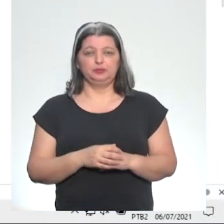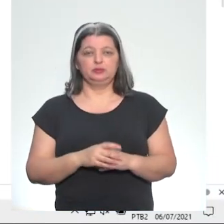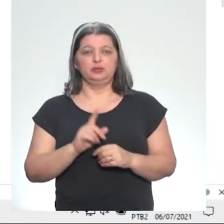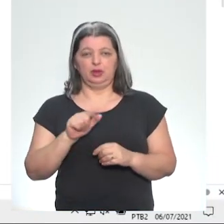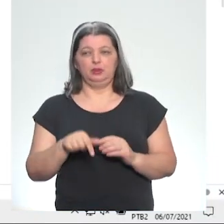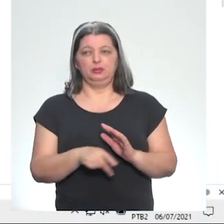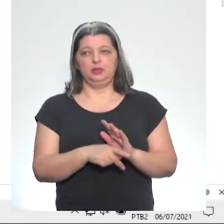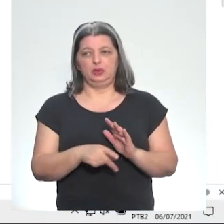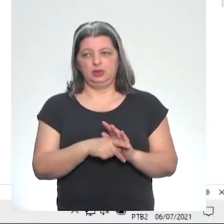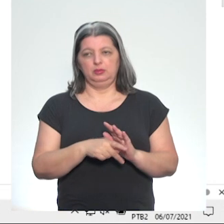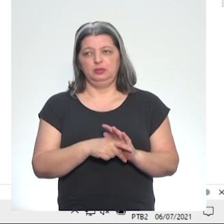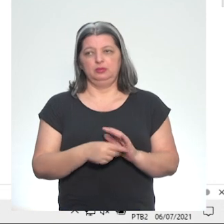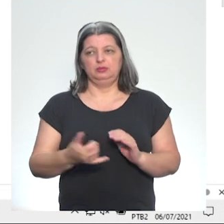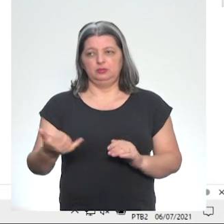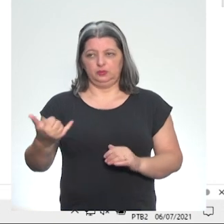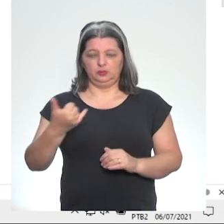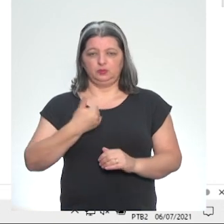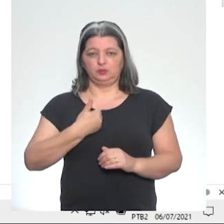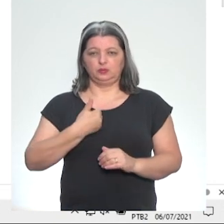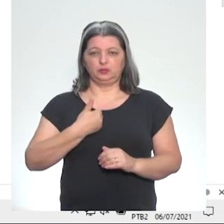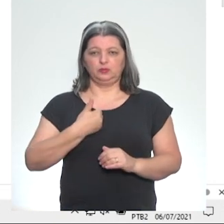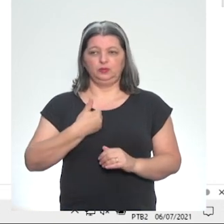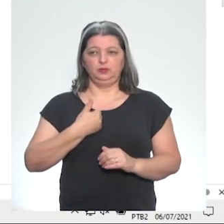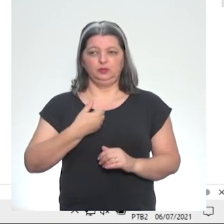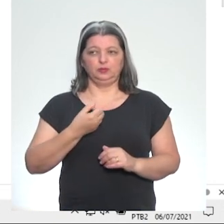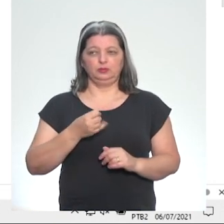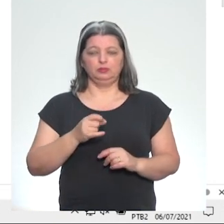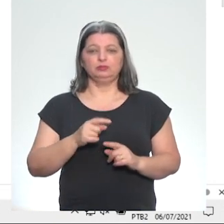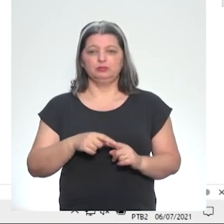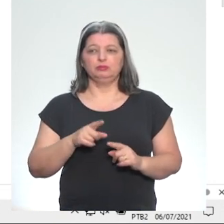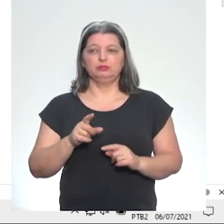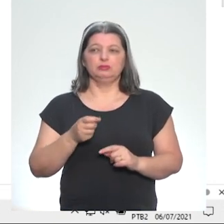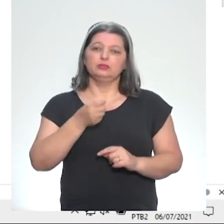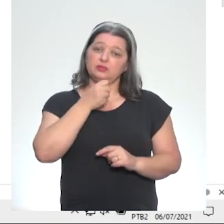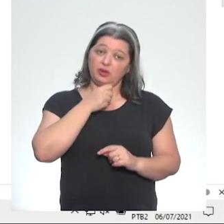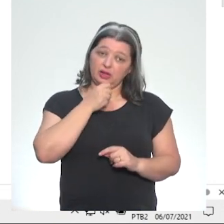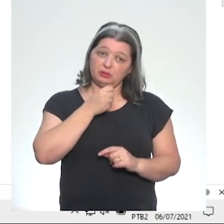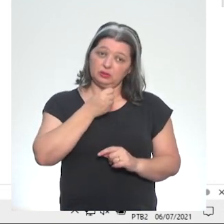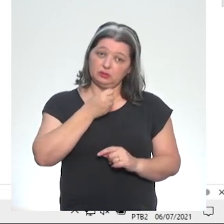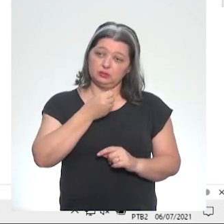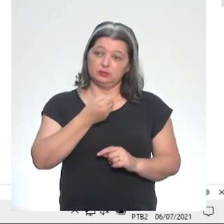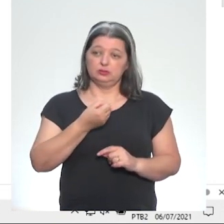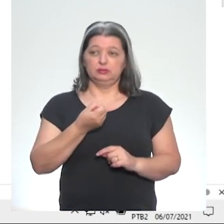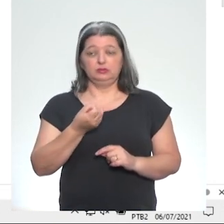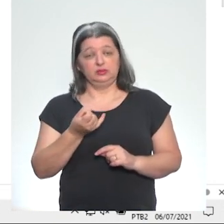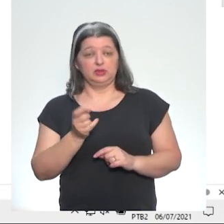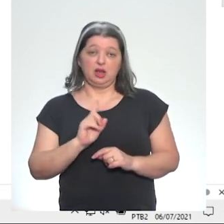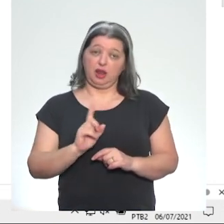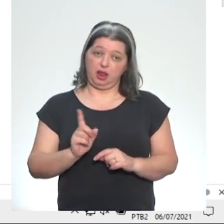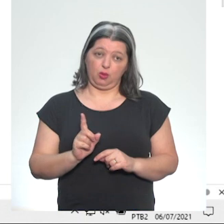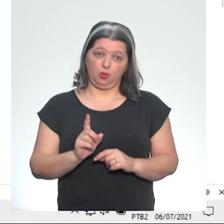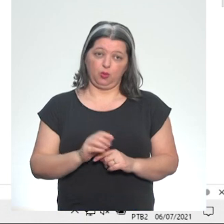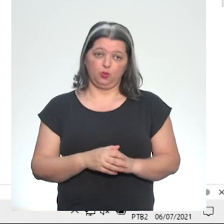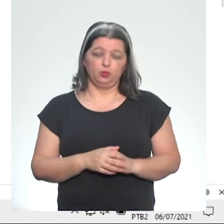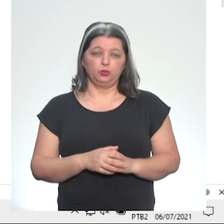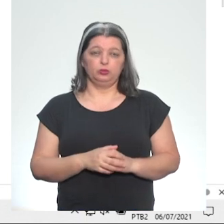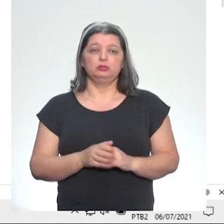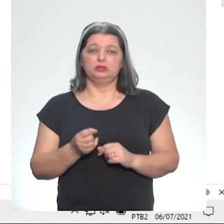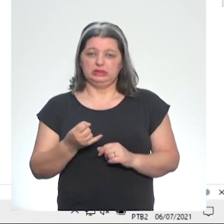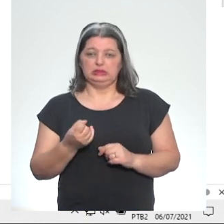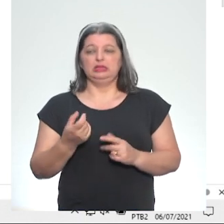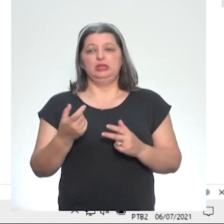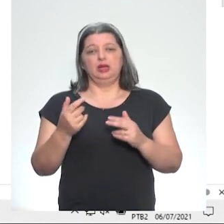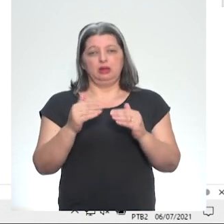Se você colocar o else, então, o else é se não. Então, se eu tiver uma idade igual